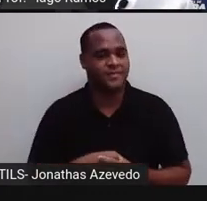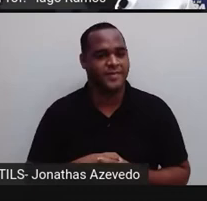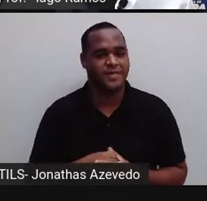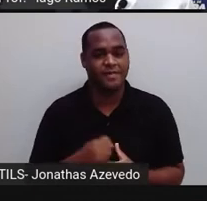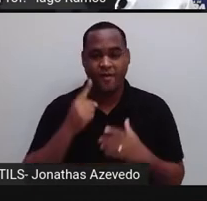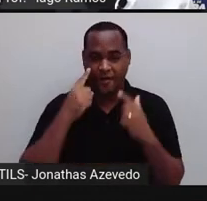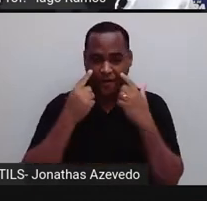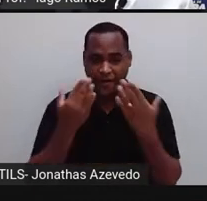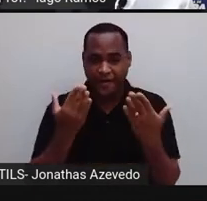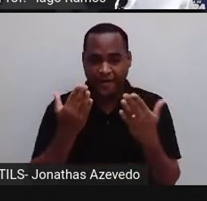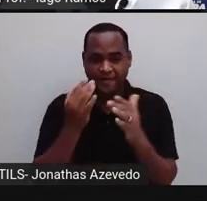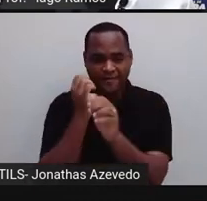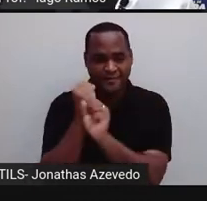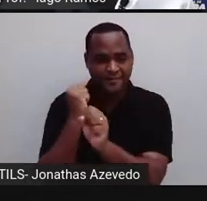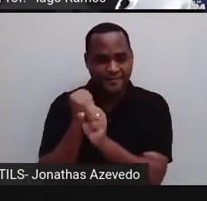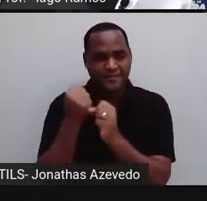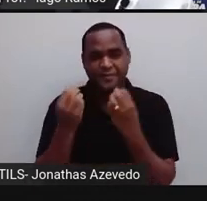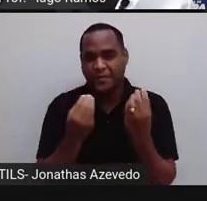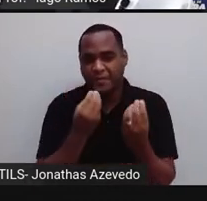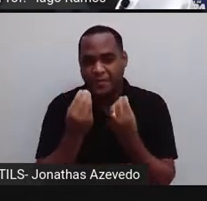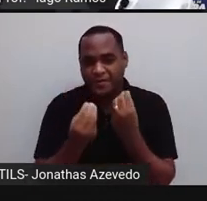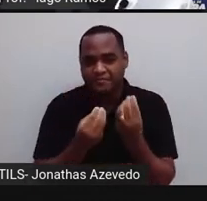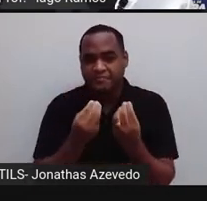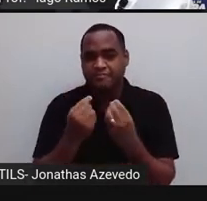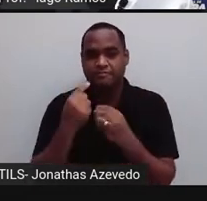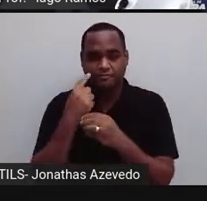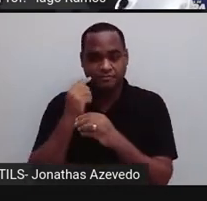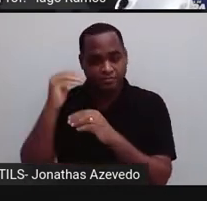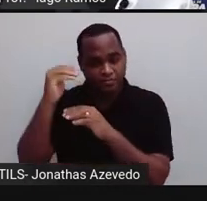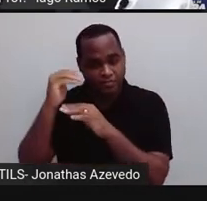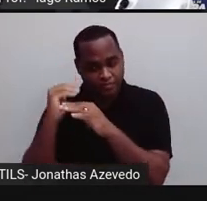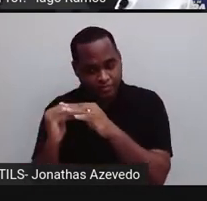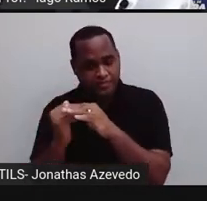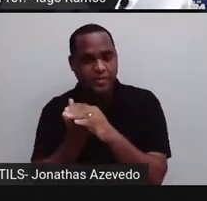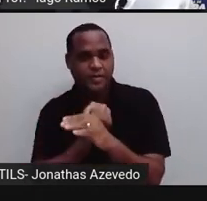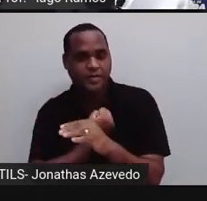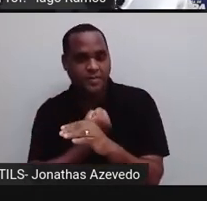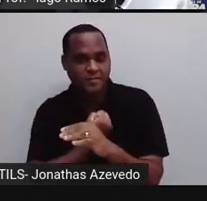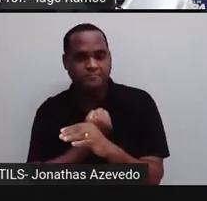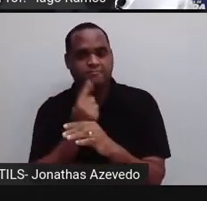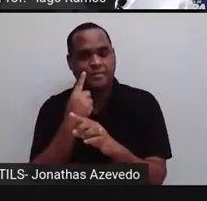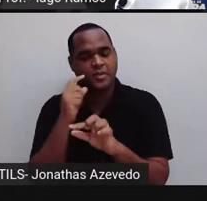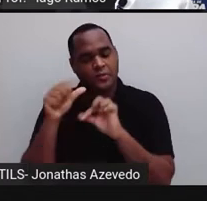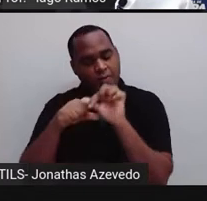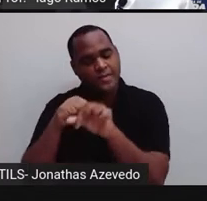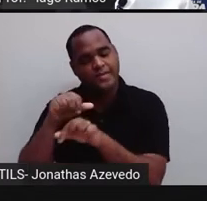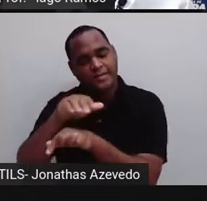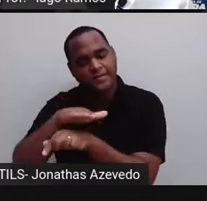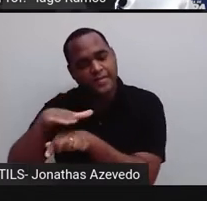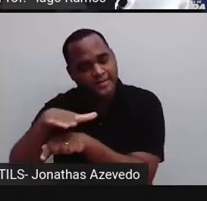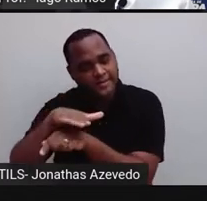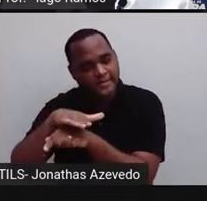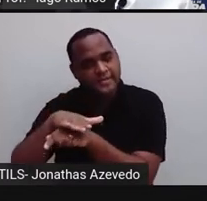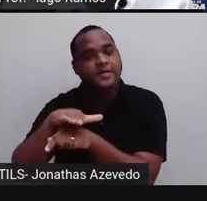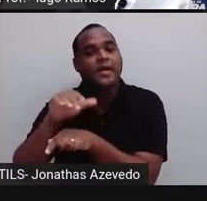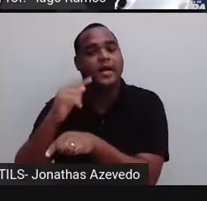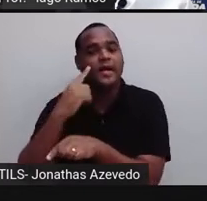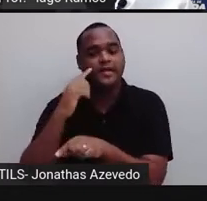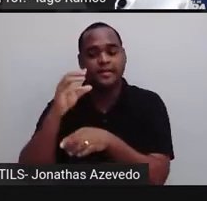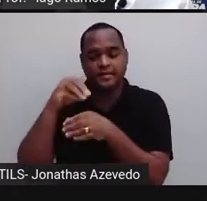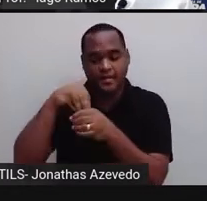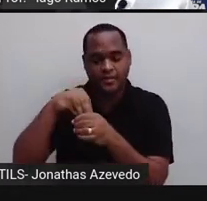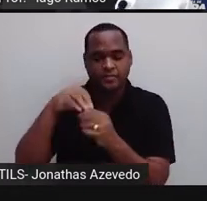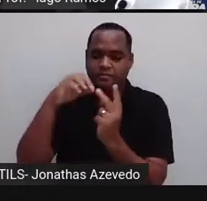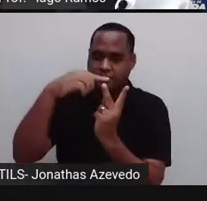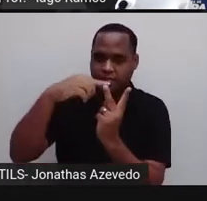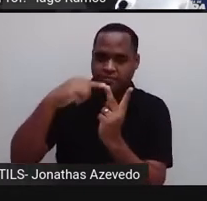de calcular. Esse número que fica embaixo na potência, que é a base, ele vem para dentro da raiz, e